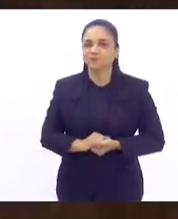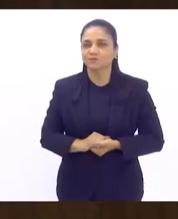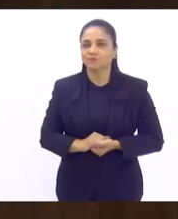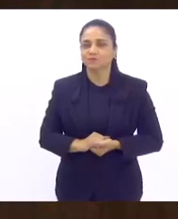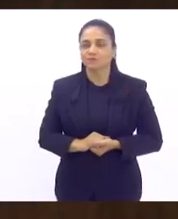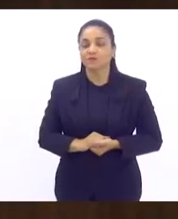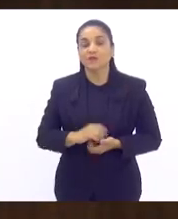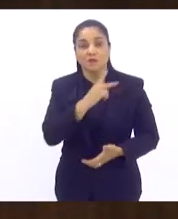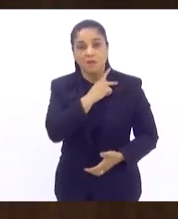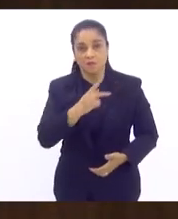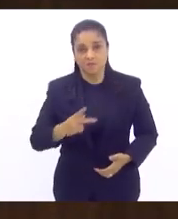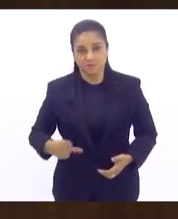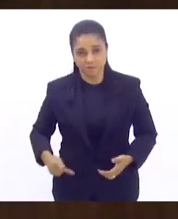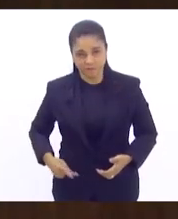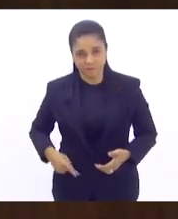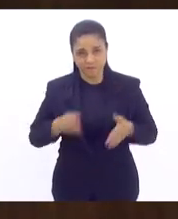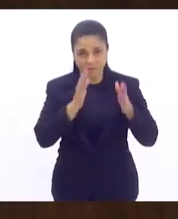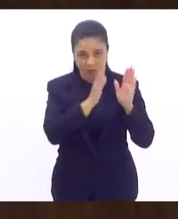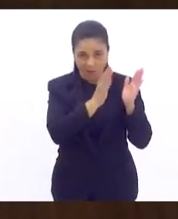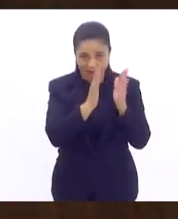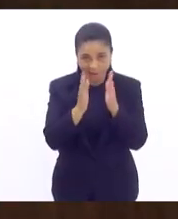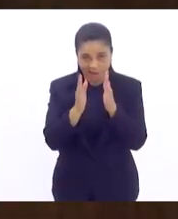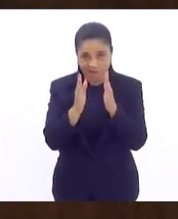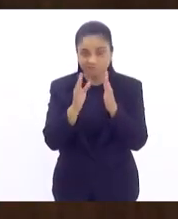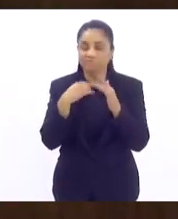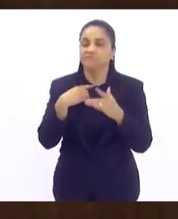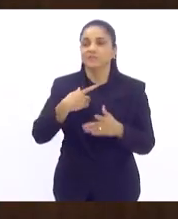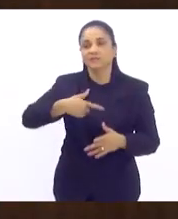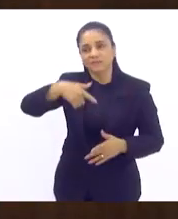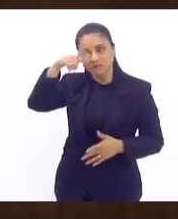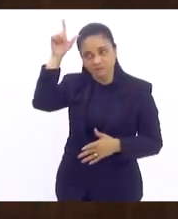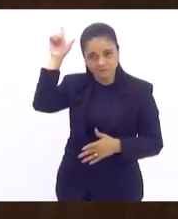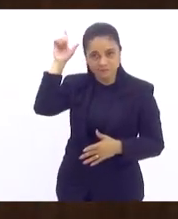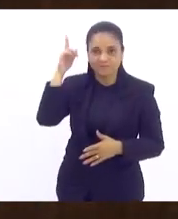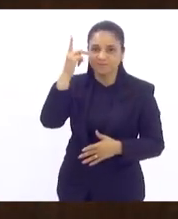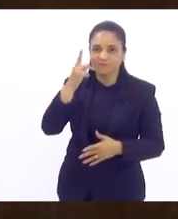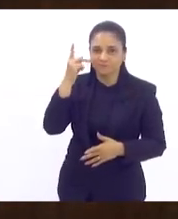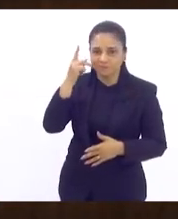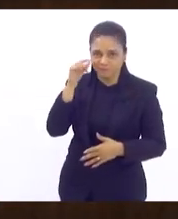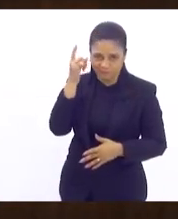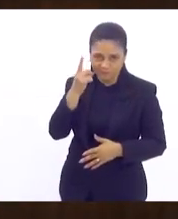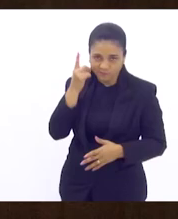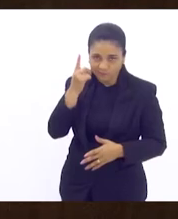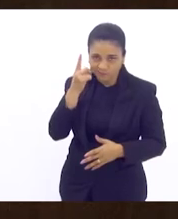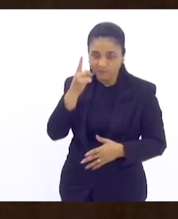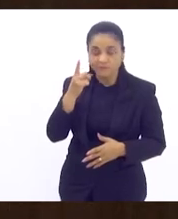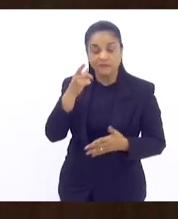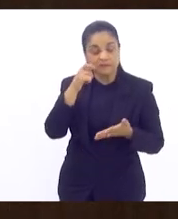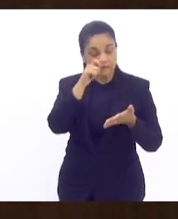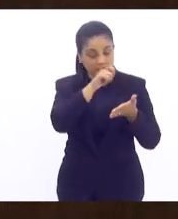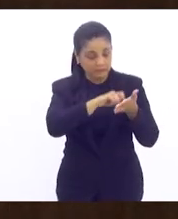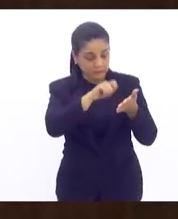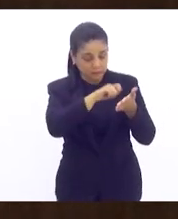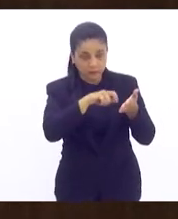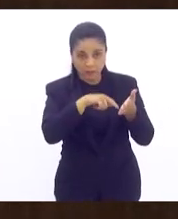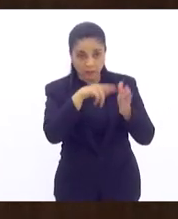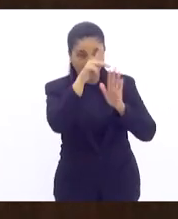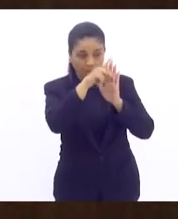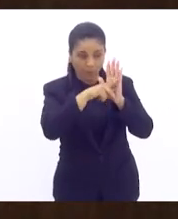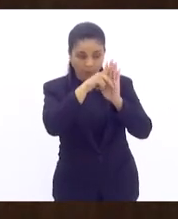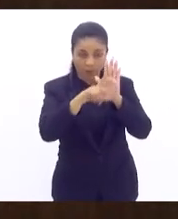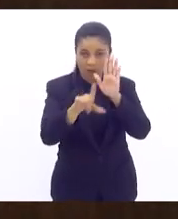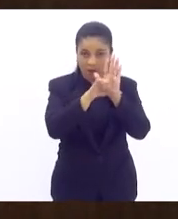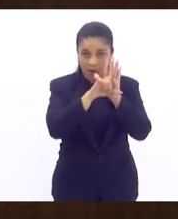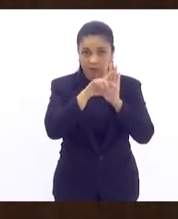Senhora Presidente, pela ordem. Pois não, deputado Luiz Paulo. Está escrito aqui projeto de lei